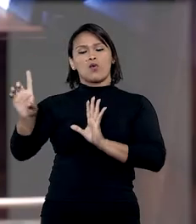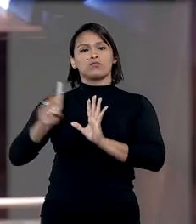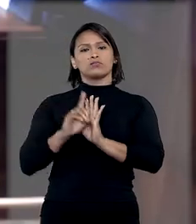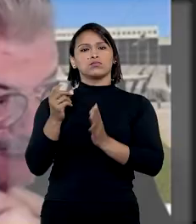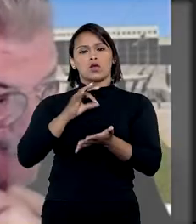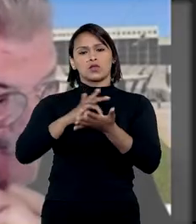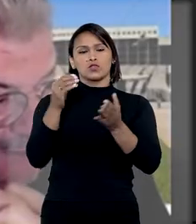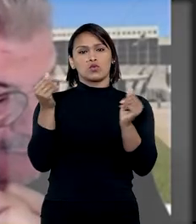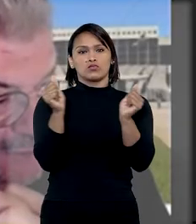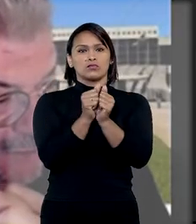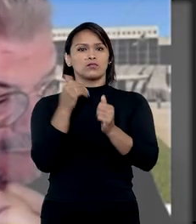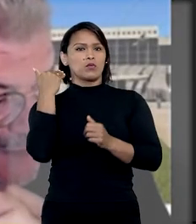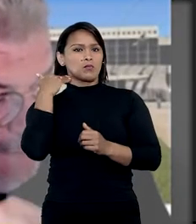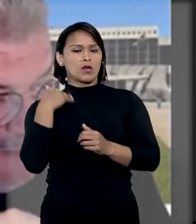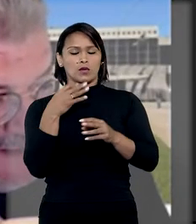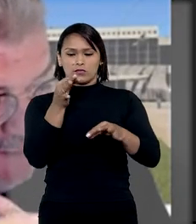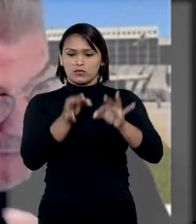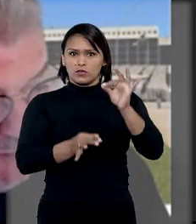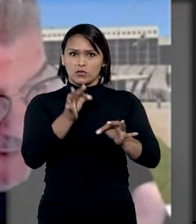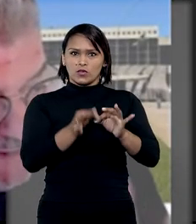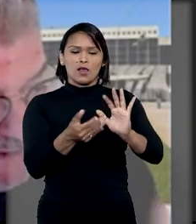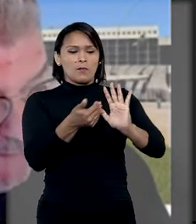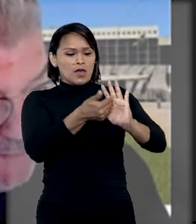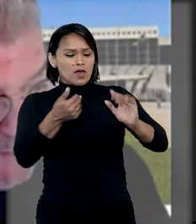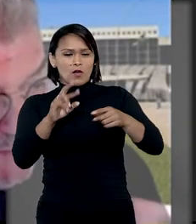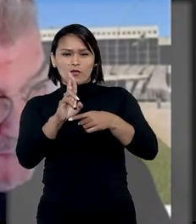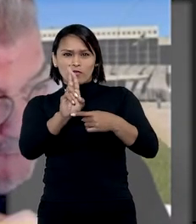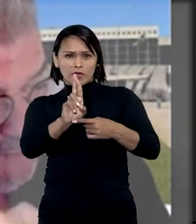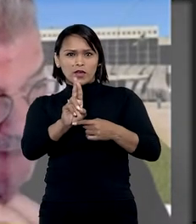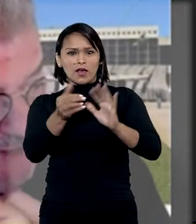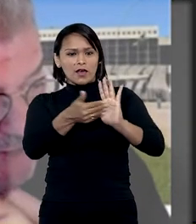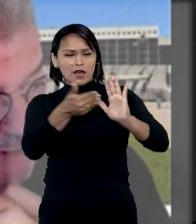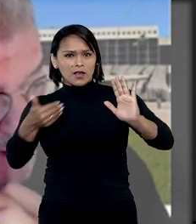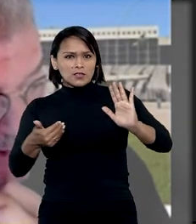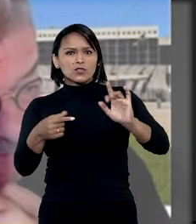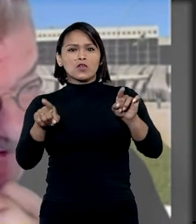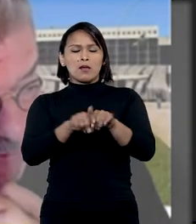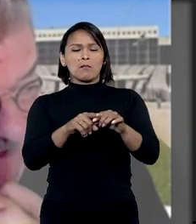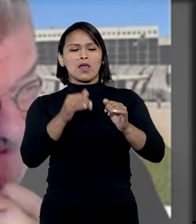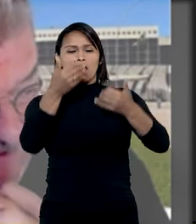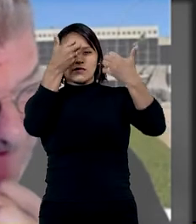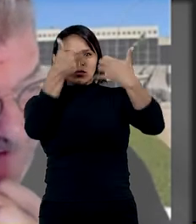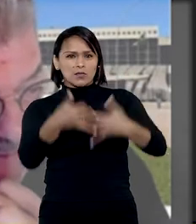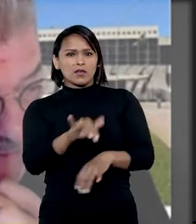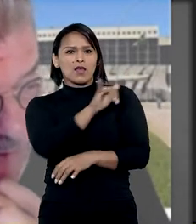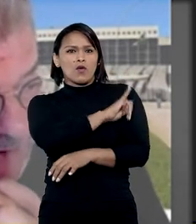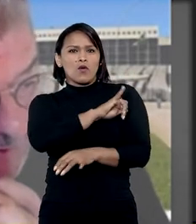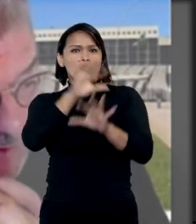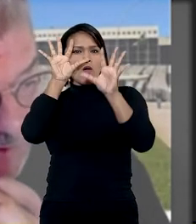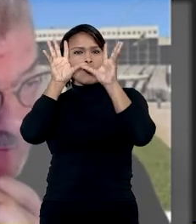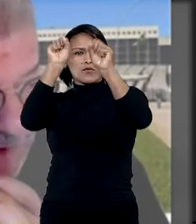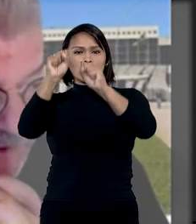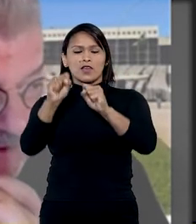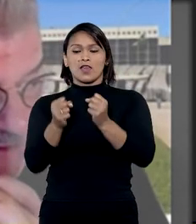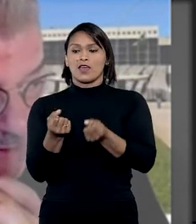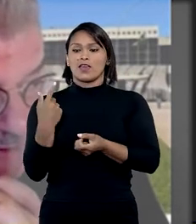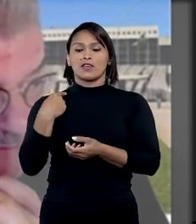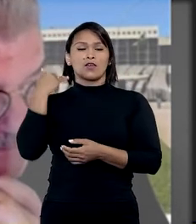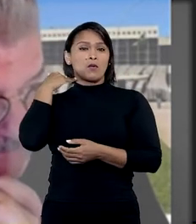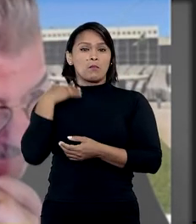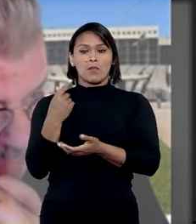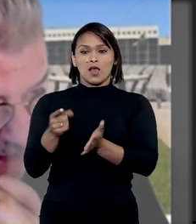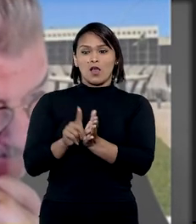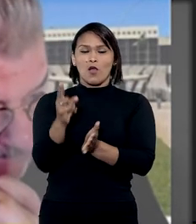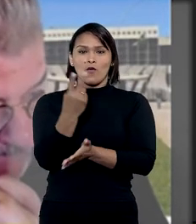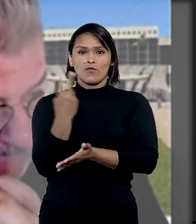assinou com o banco. No julgamento, o relator também afastou o argumento do Tribunal de Justiça do Rio de que a operadora, ao descontar o valor